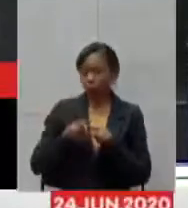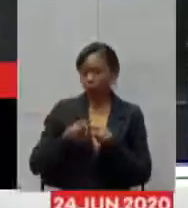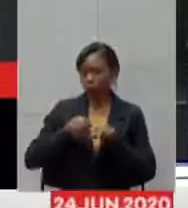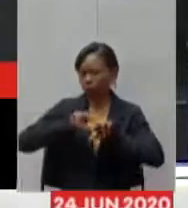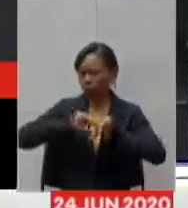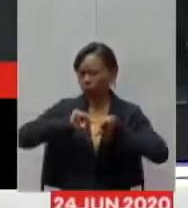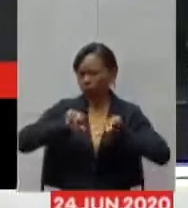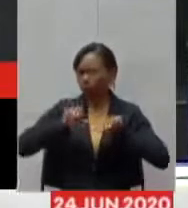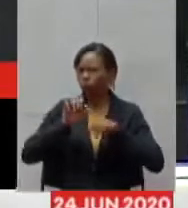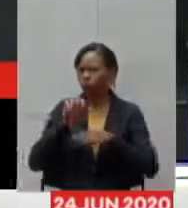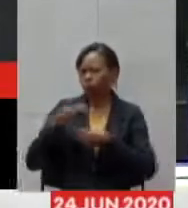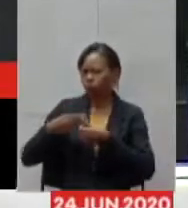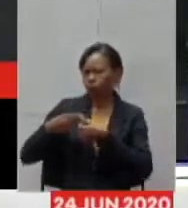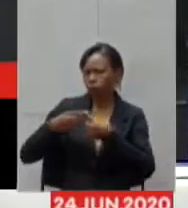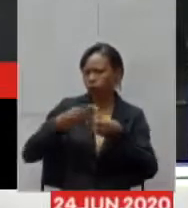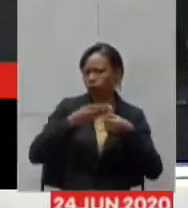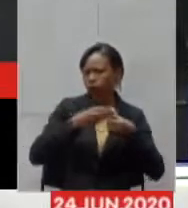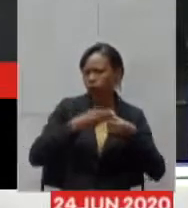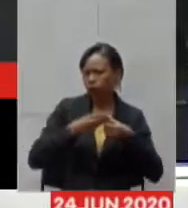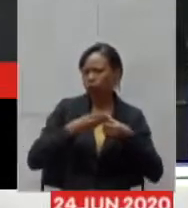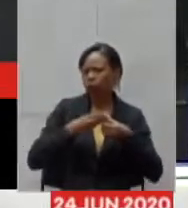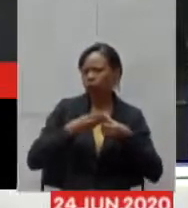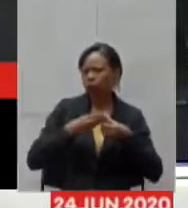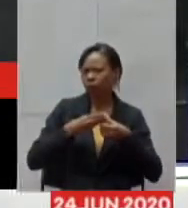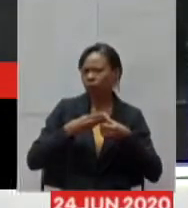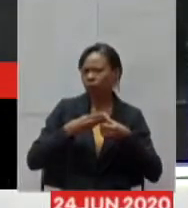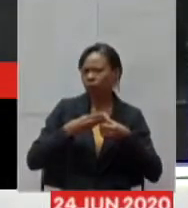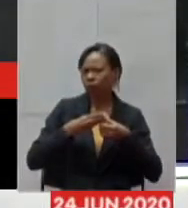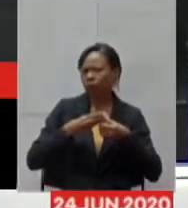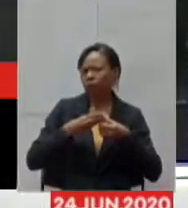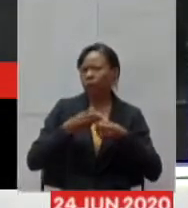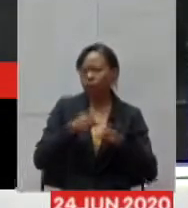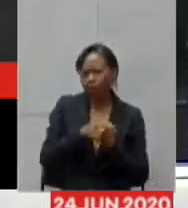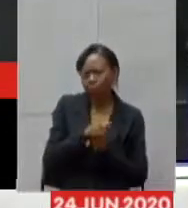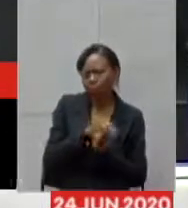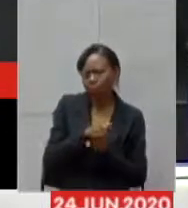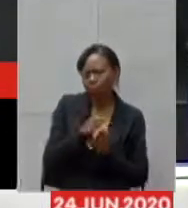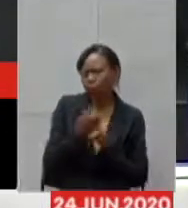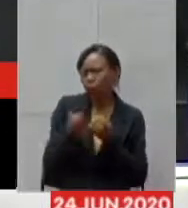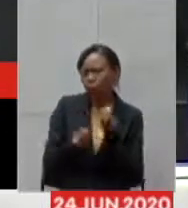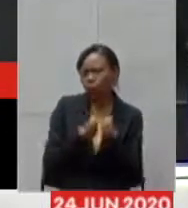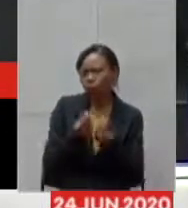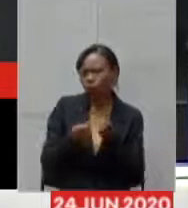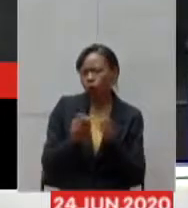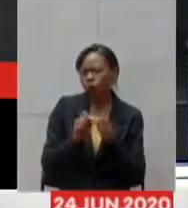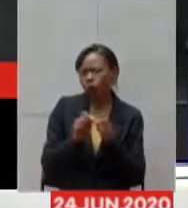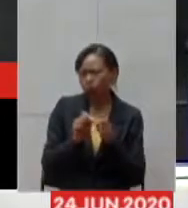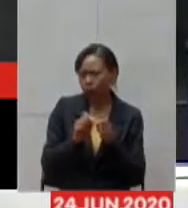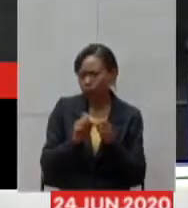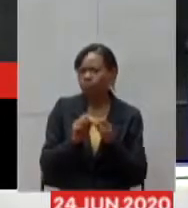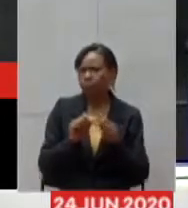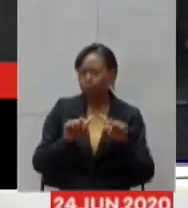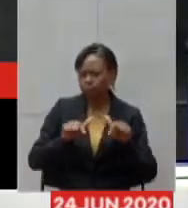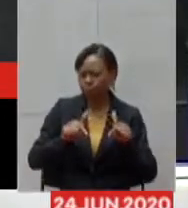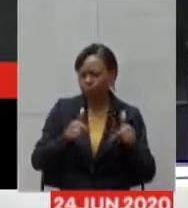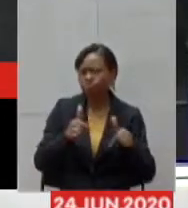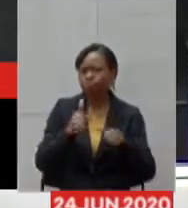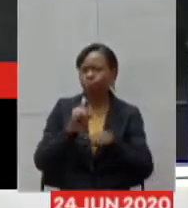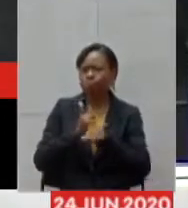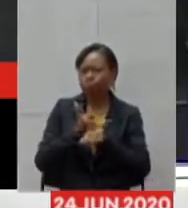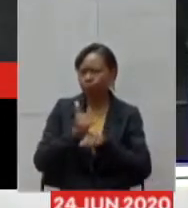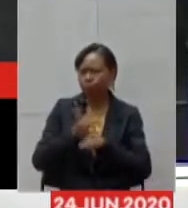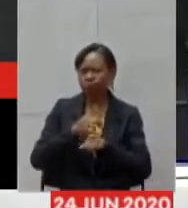têm nos demandado o que fazer com a atenção primária, ou seja, desde março nós já temos uma orientação muito clara, notas técnicas de